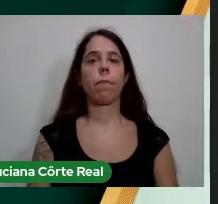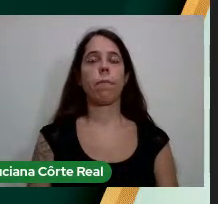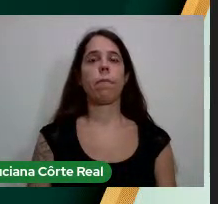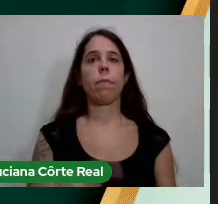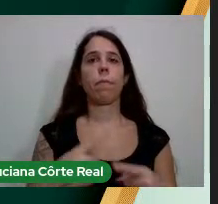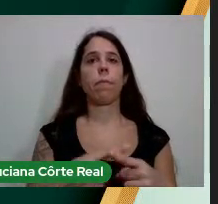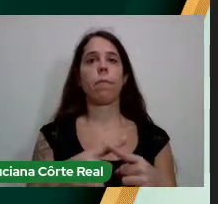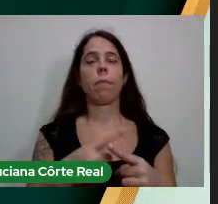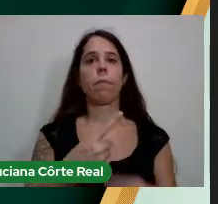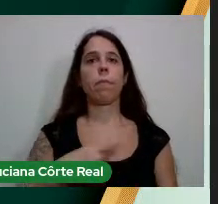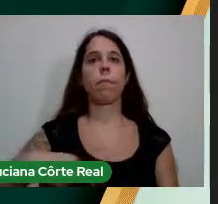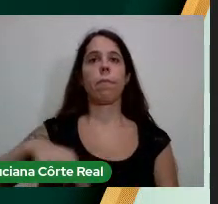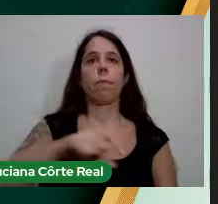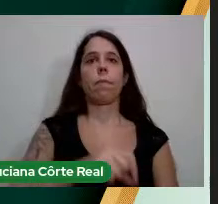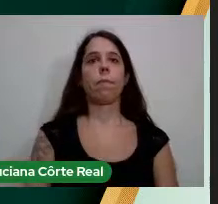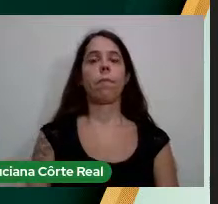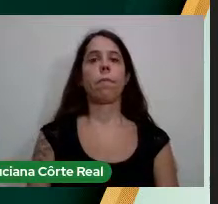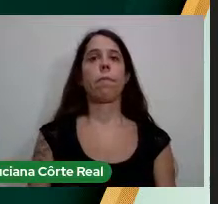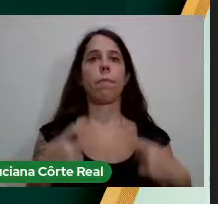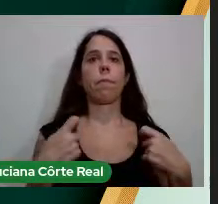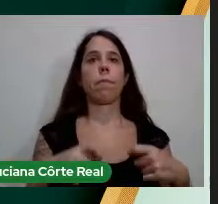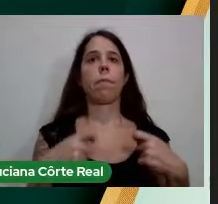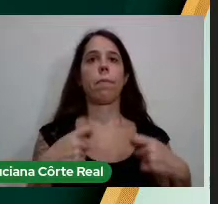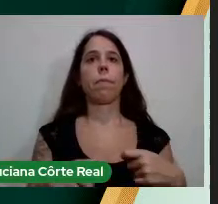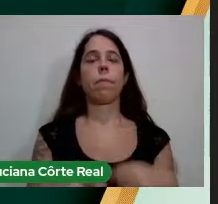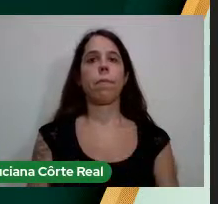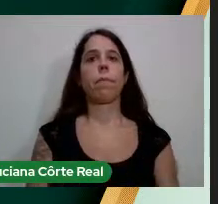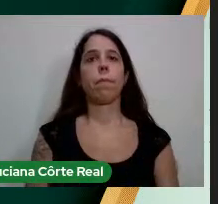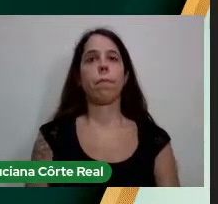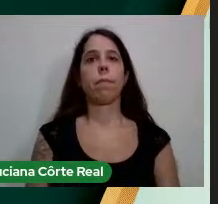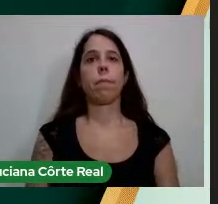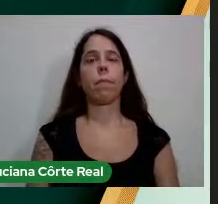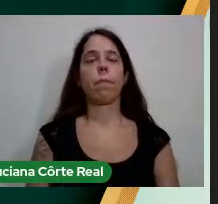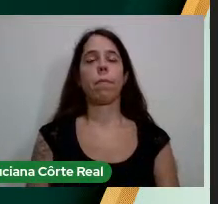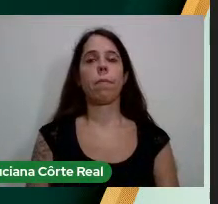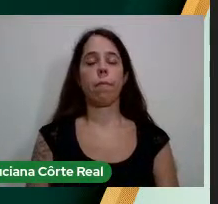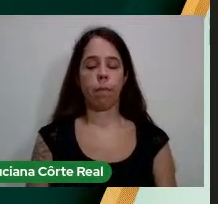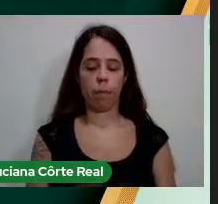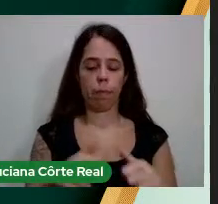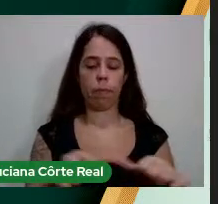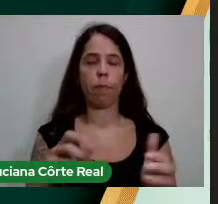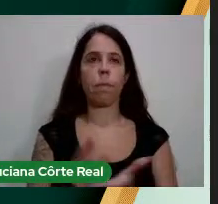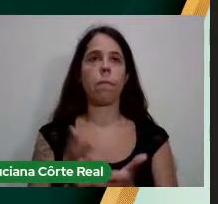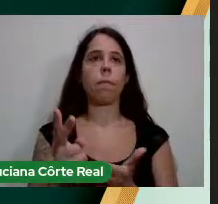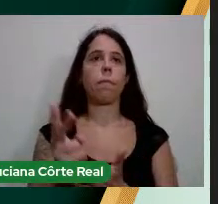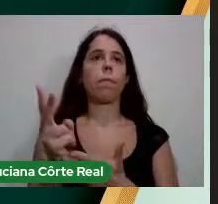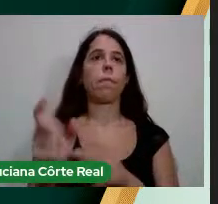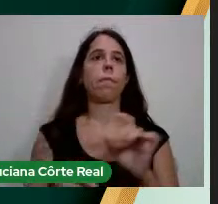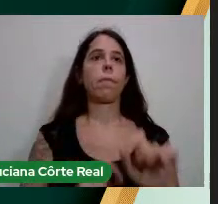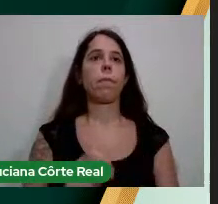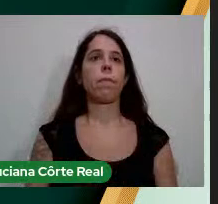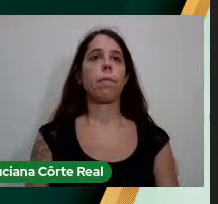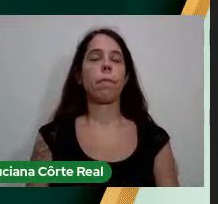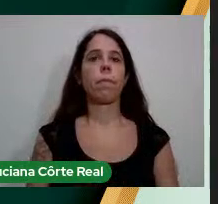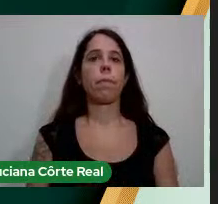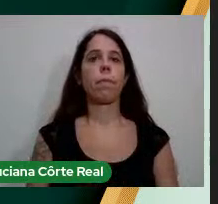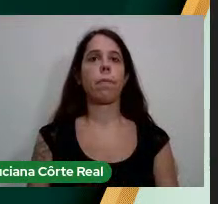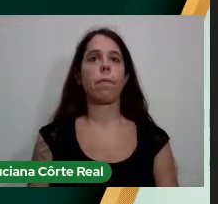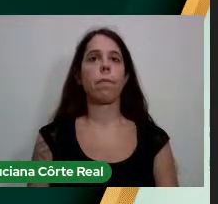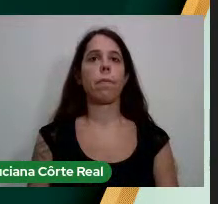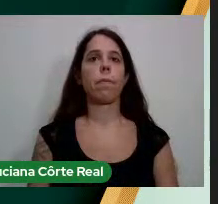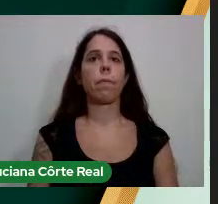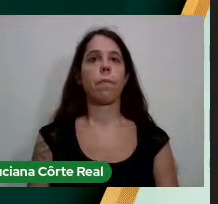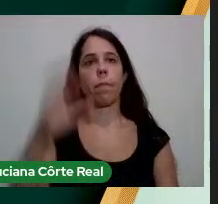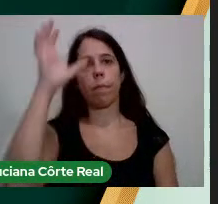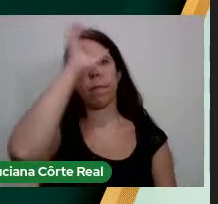nós Precisamos Estarmos Permanentemente Nos oxigenando Com as